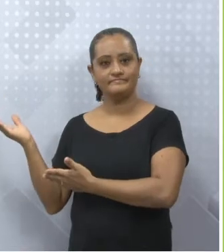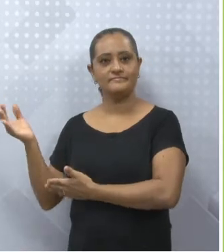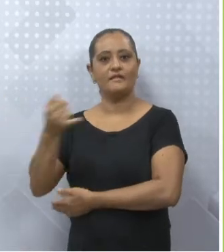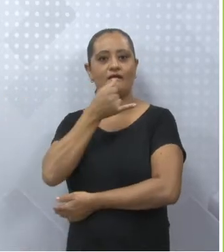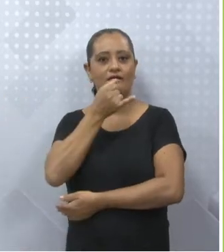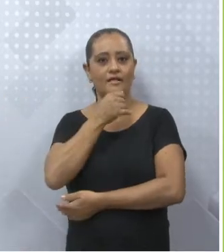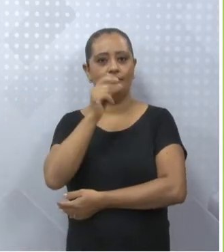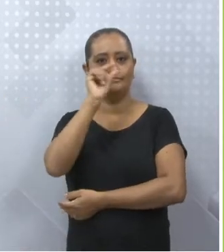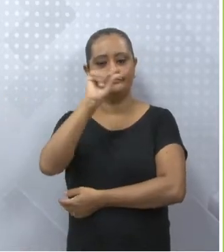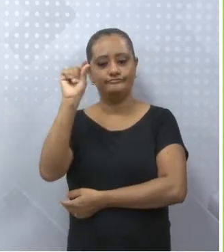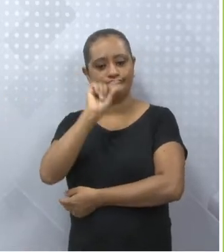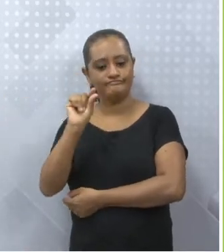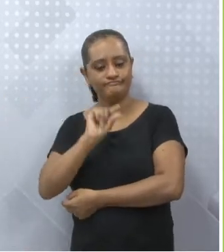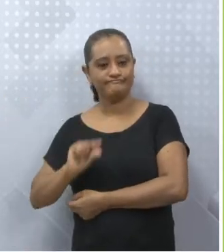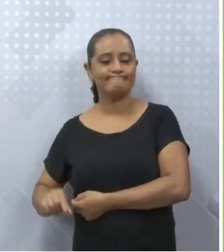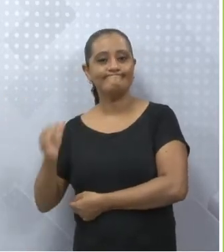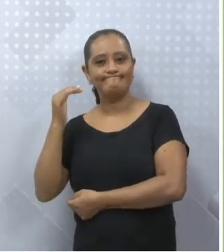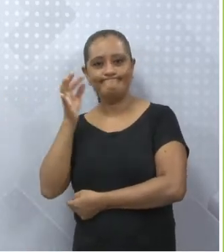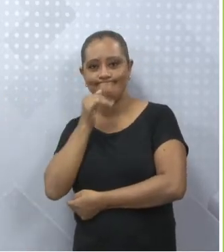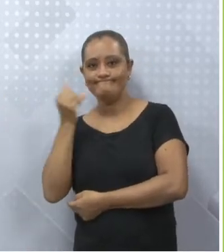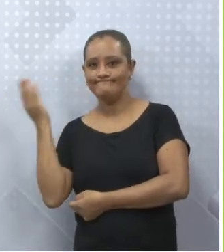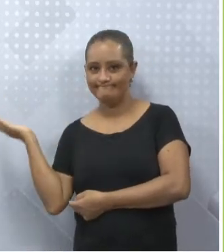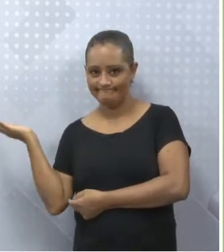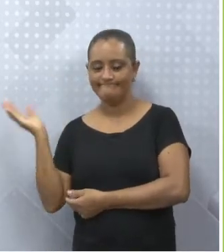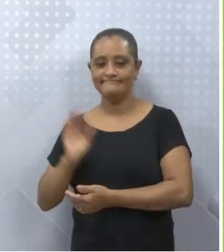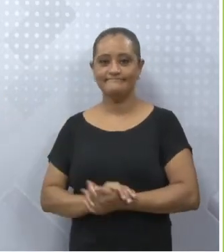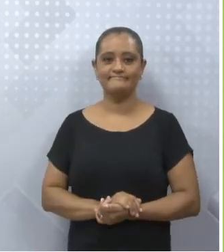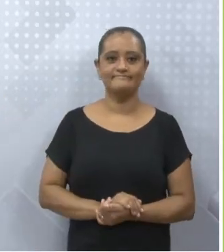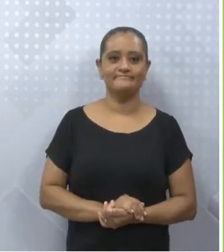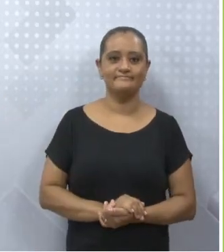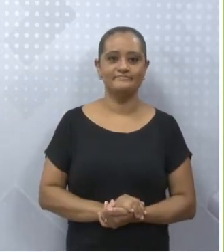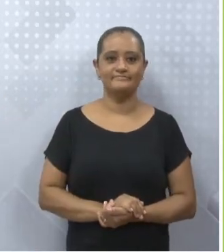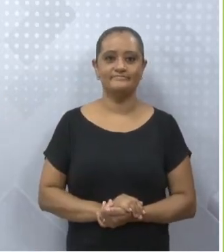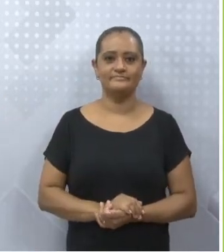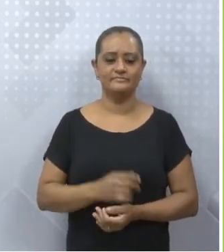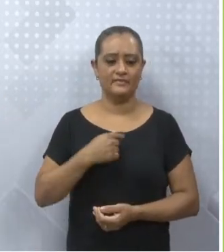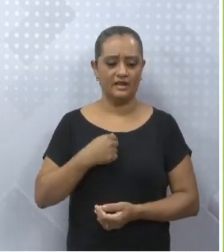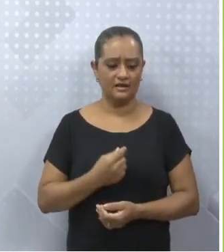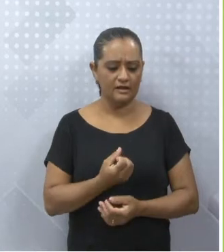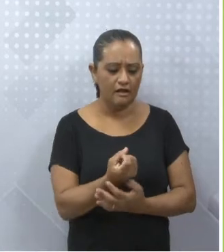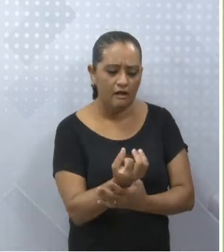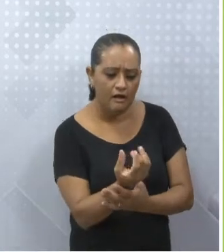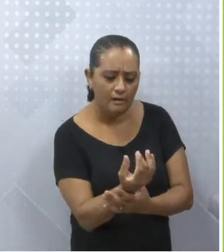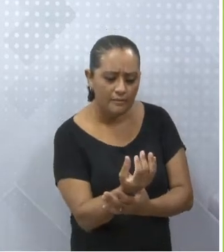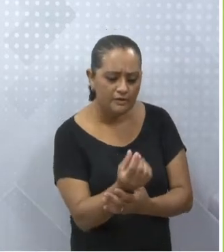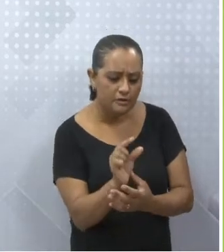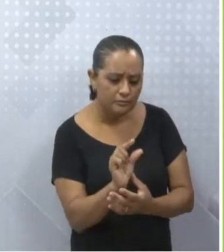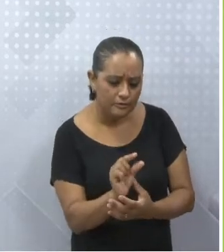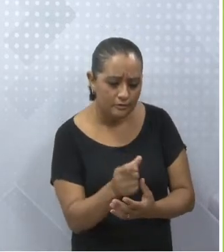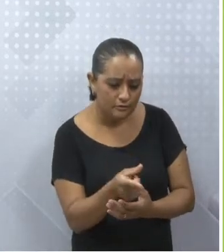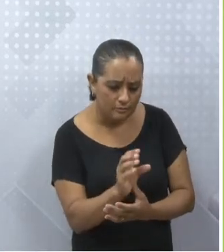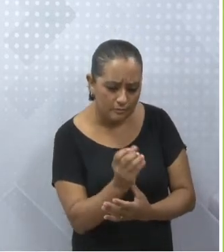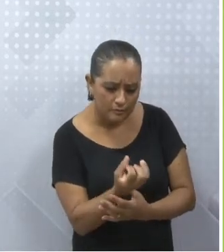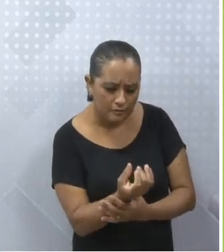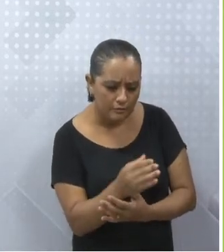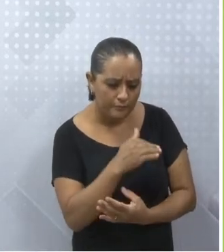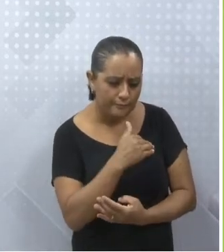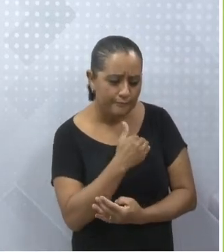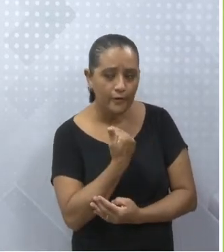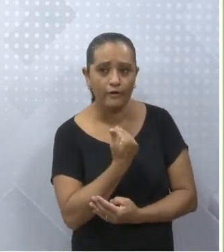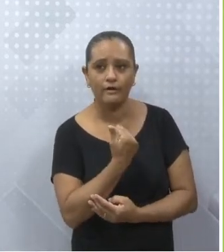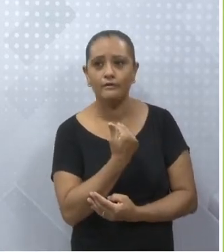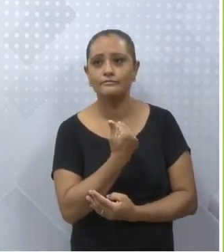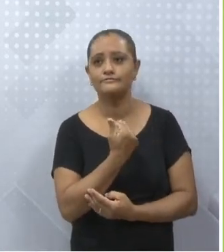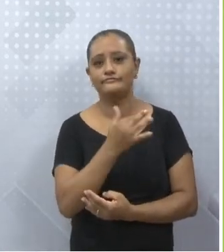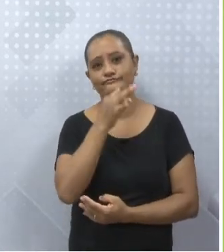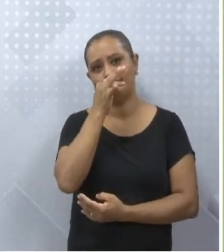Vejamos alguns exemplos. A plantinha morreu. Veja que os verbos aí estão em destaque.